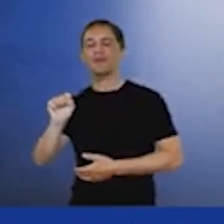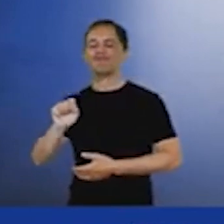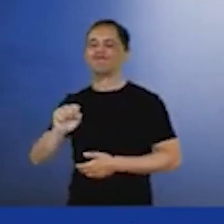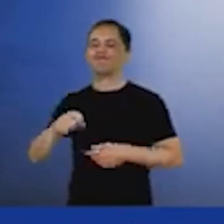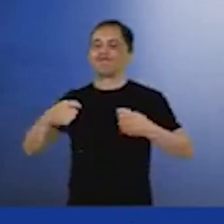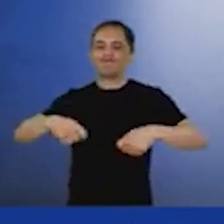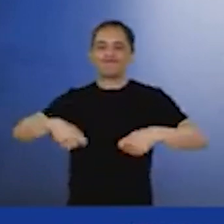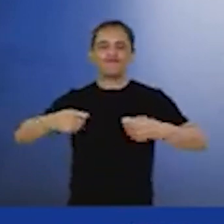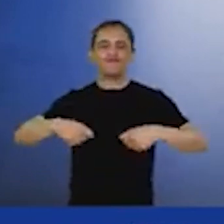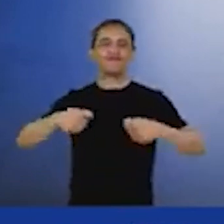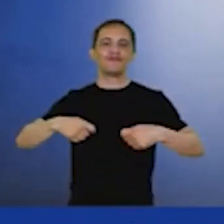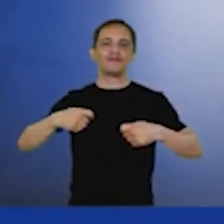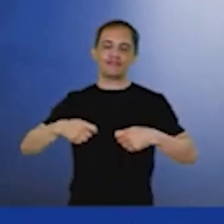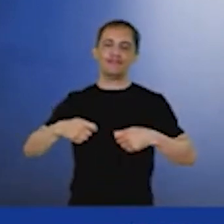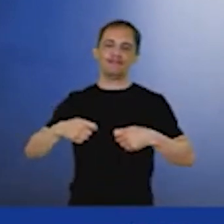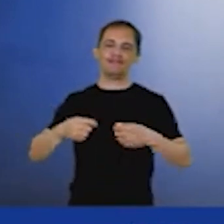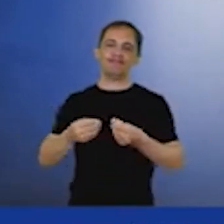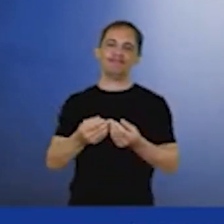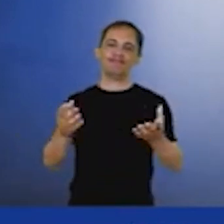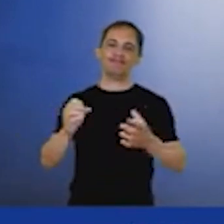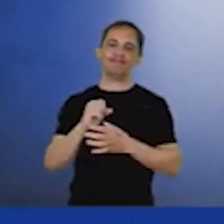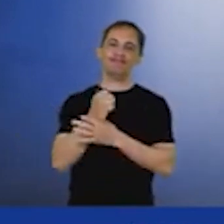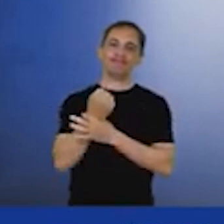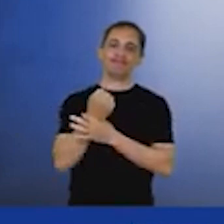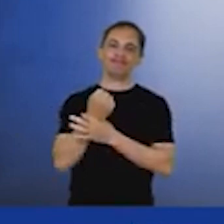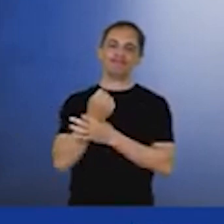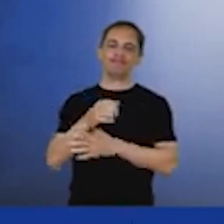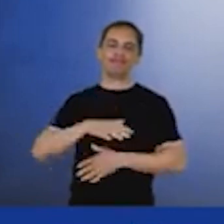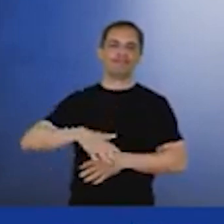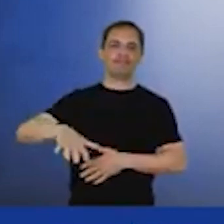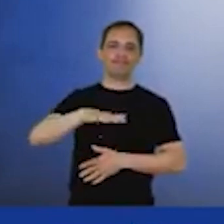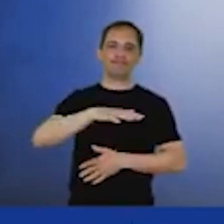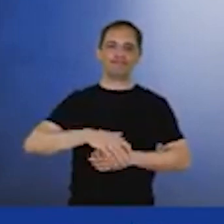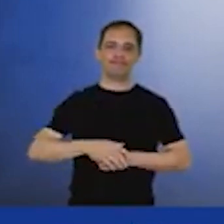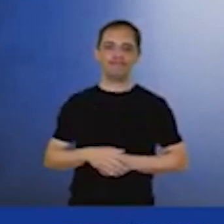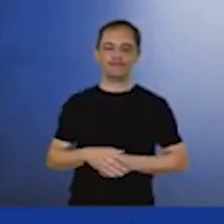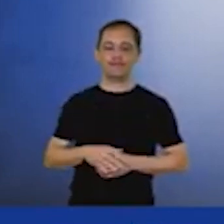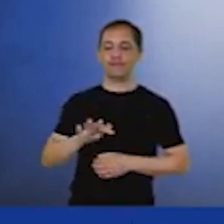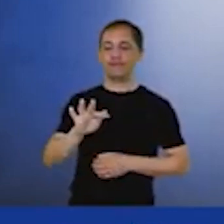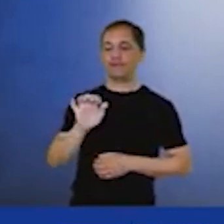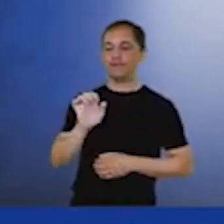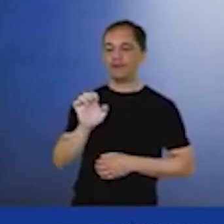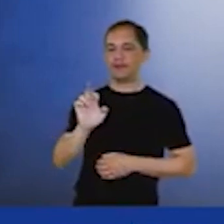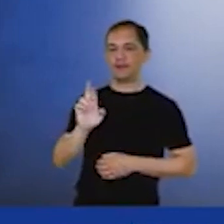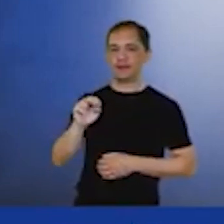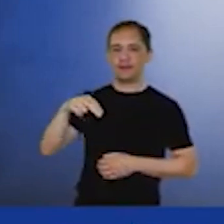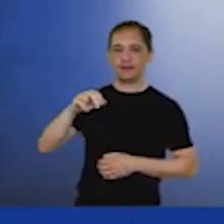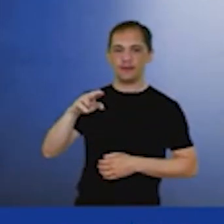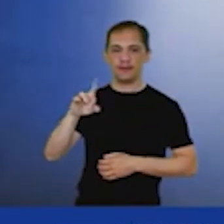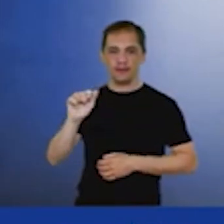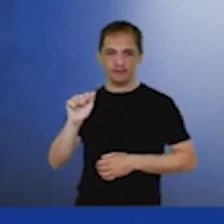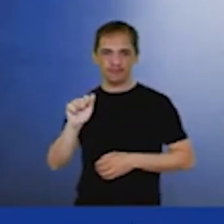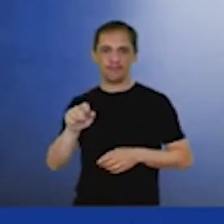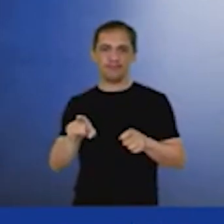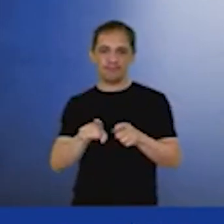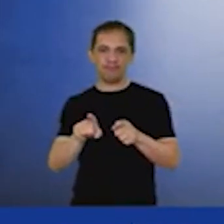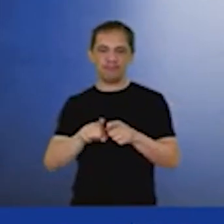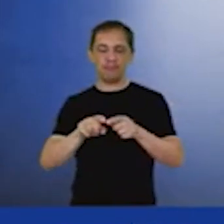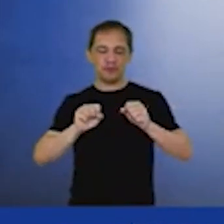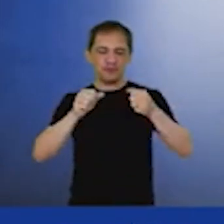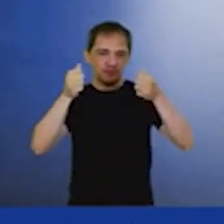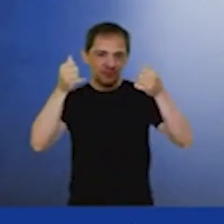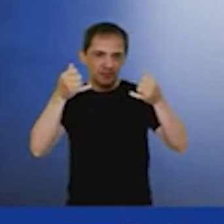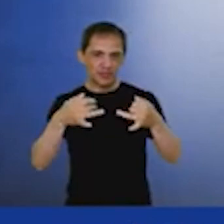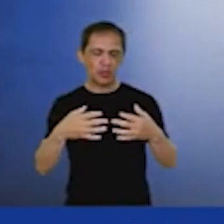do nosso sistema. Fernanda, eu queria pedir as suas contribuições também para conversar um pouco para a gente sobre